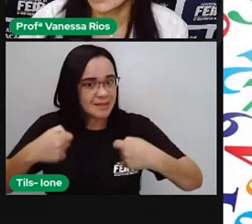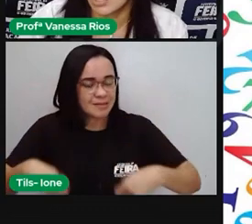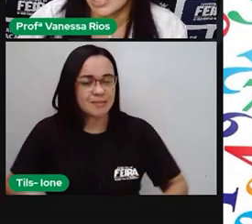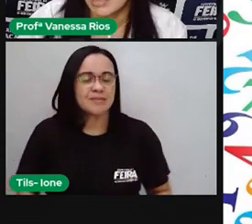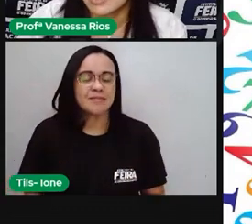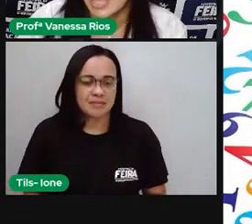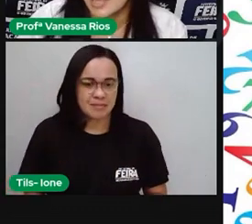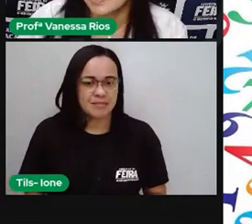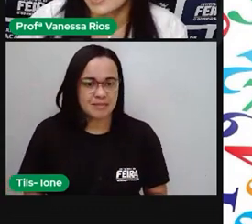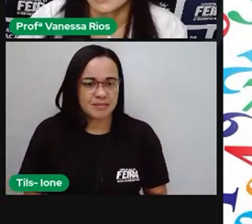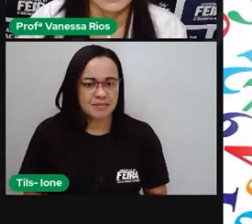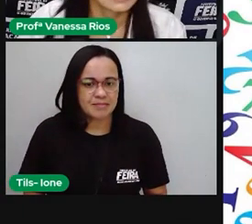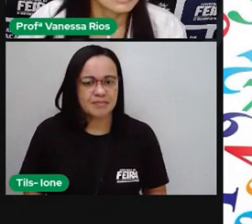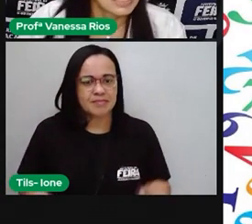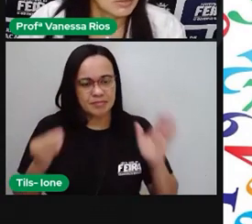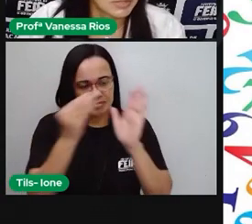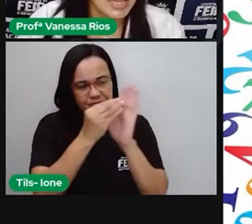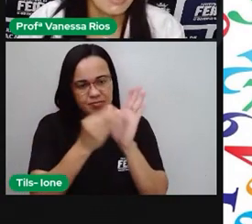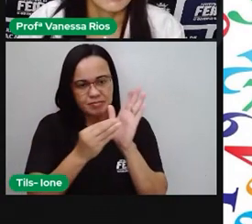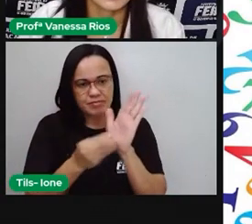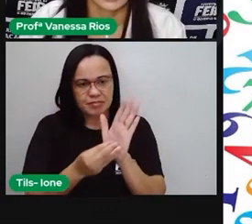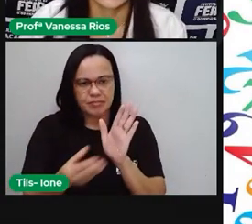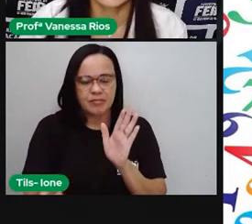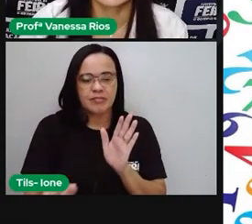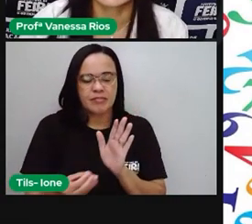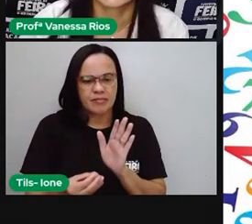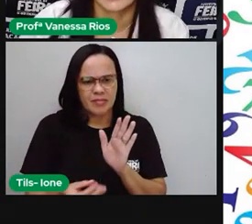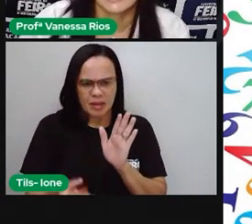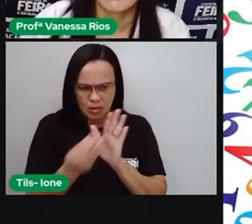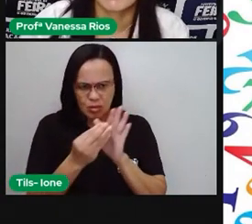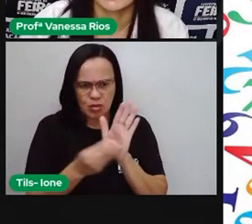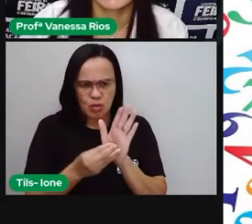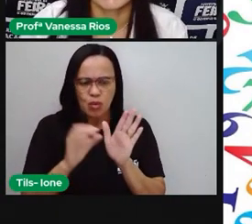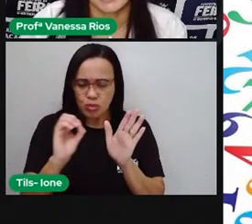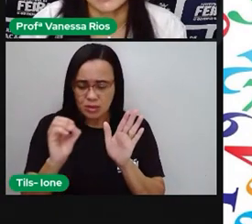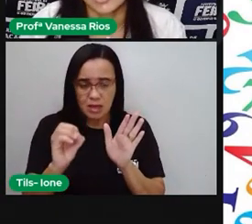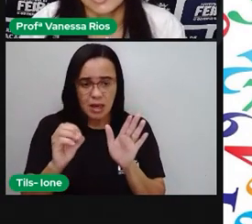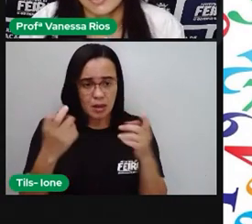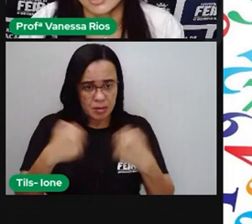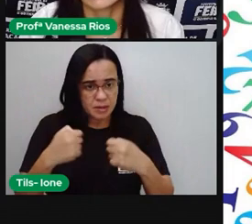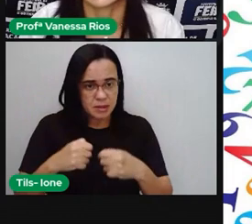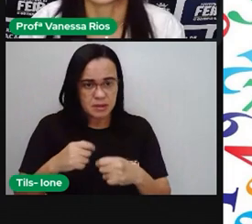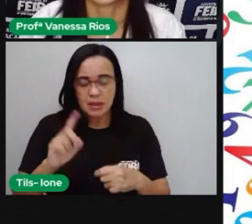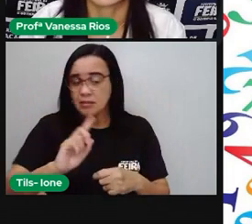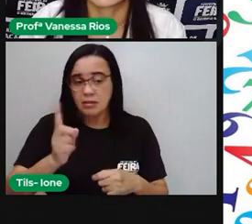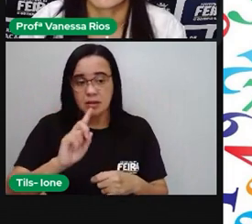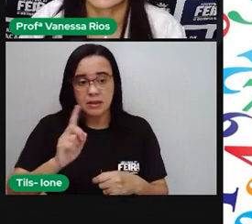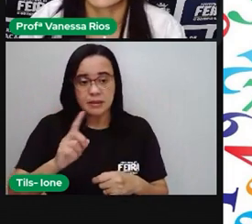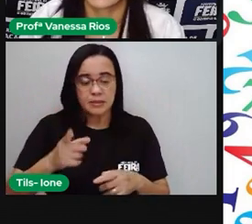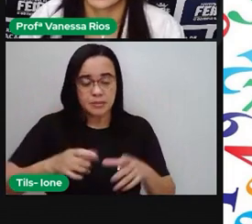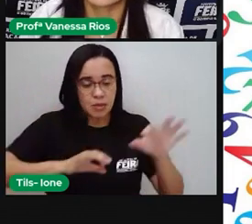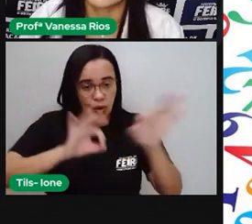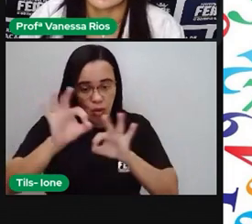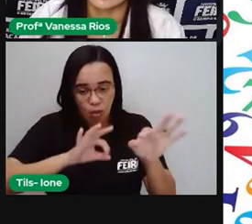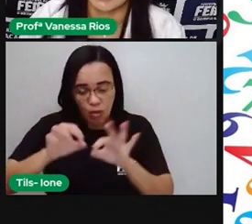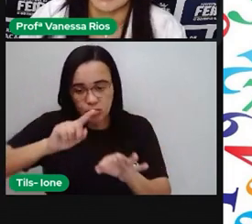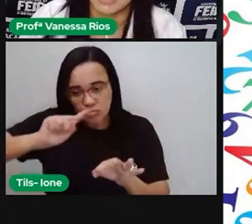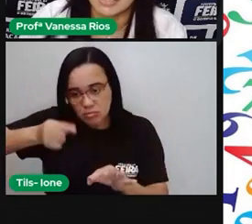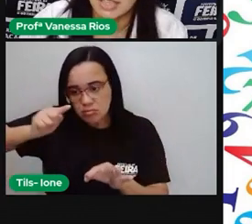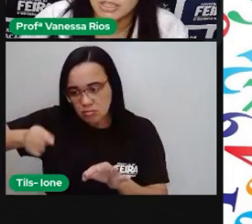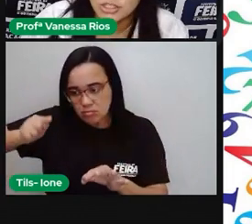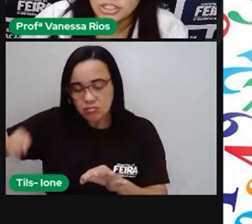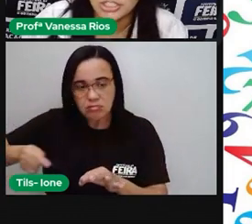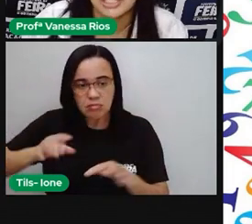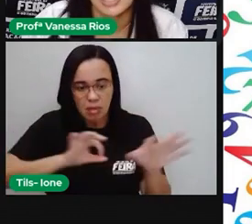Preciso colocar o zero, pronto? Não, né? Você organizando aí a vírgula embaixo de vírgula e os números todos na sua